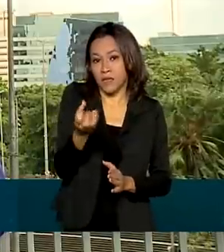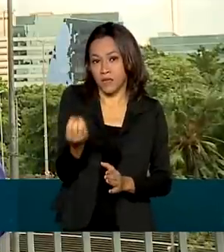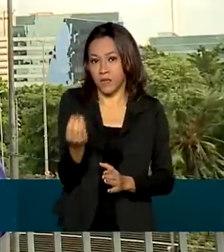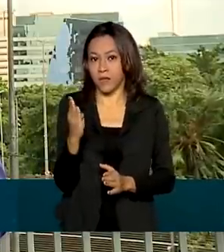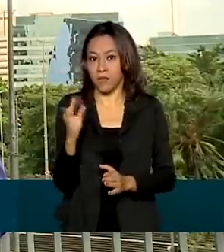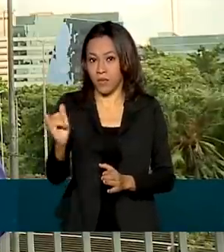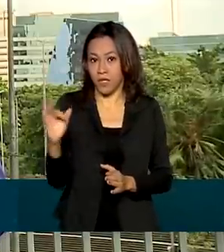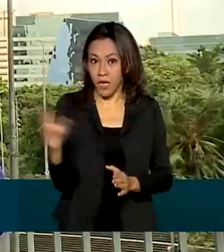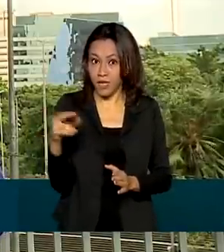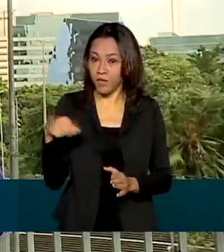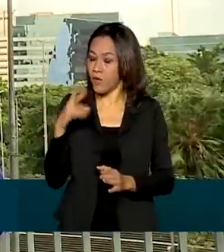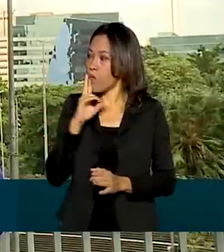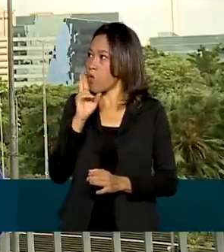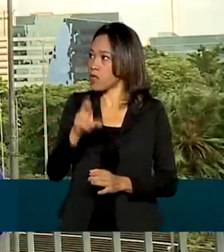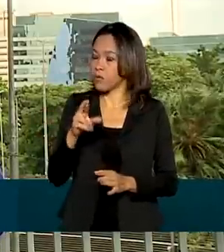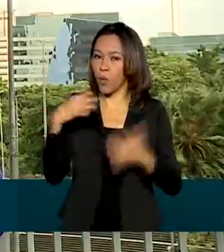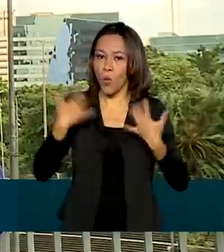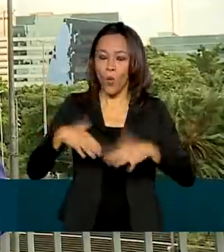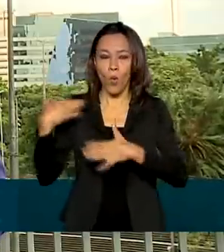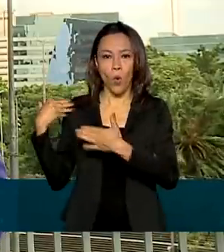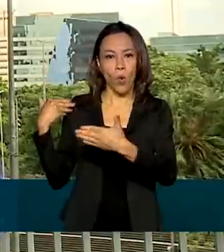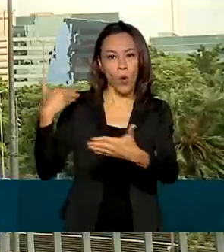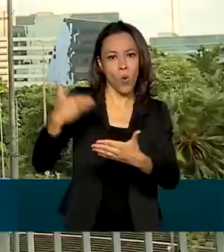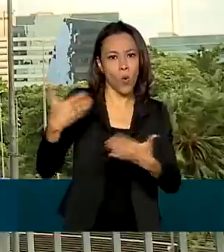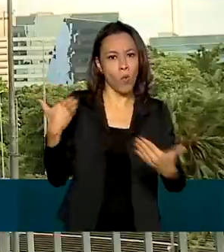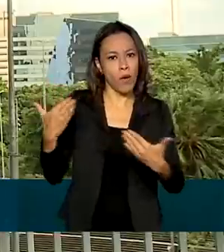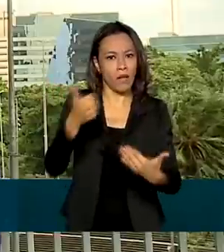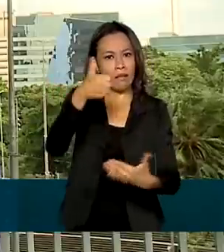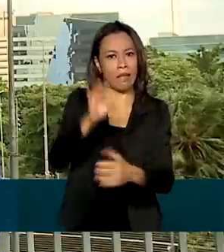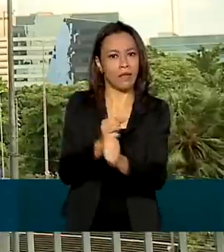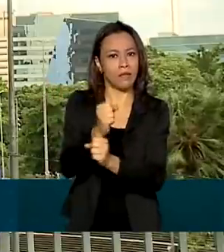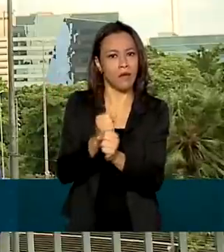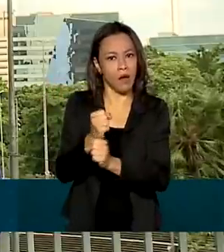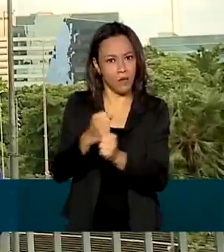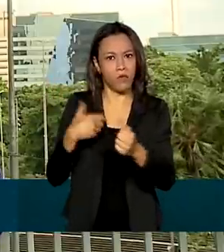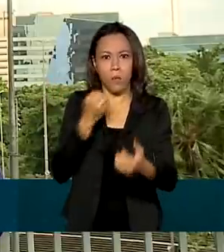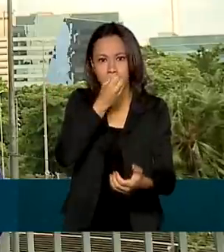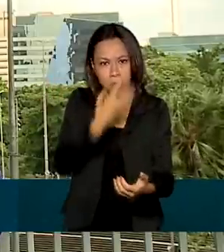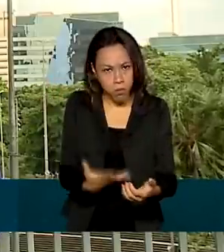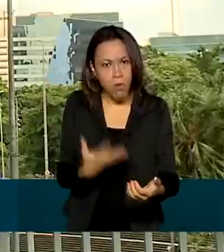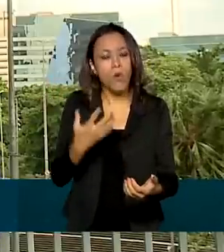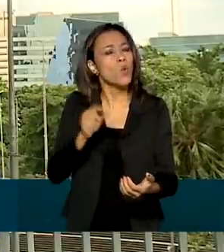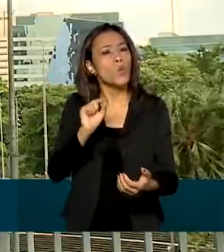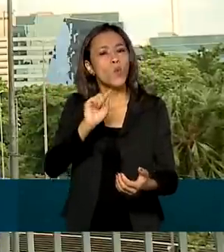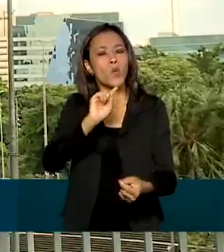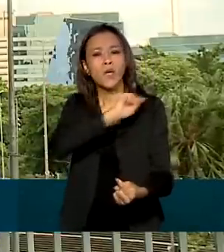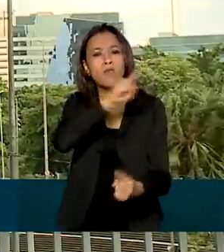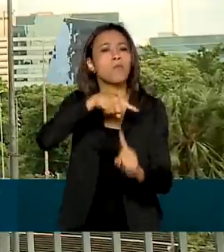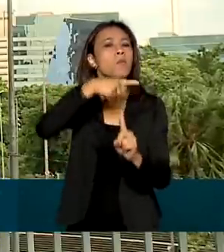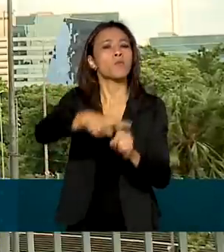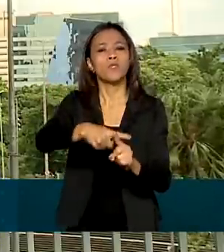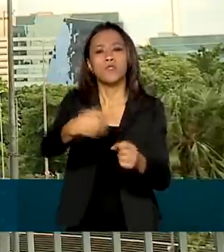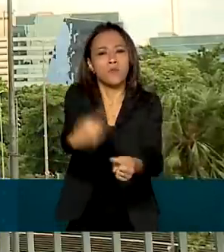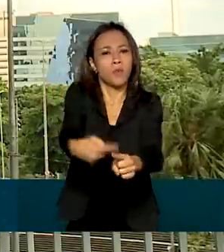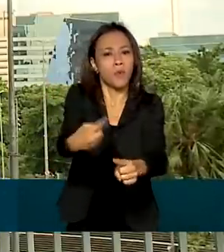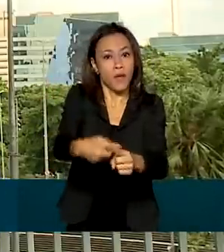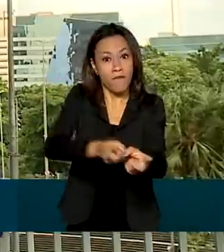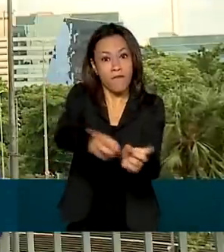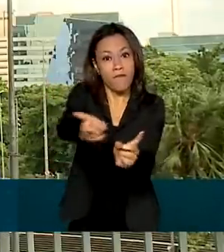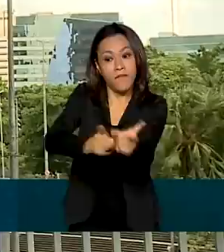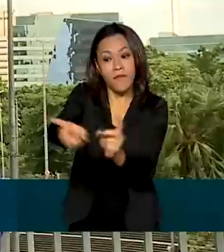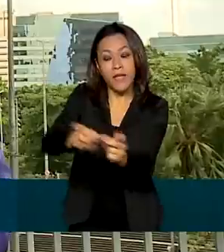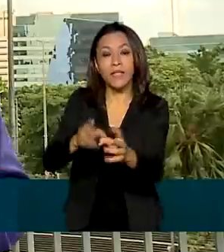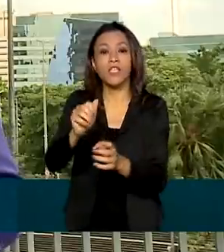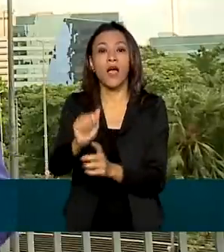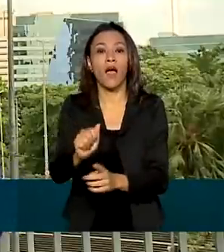resultado nos últimos dez anos. E um dos fatores que contribuíram para esse saldo positivo foi a venda de ativos,